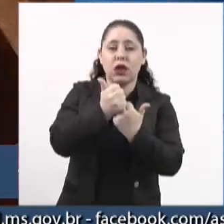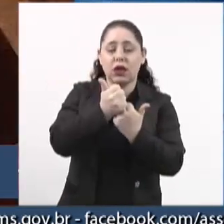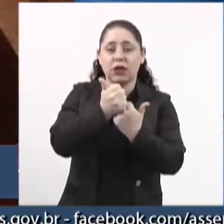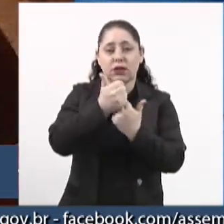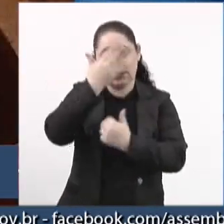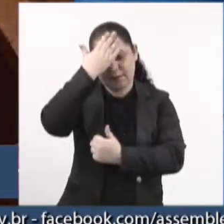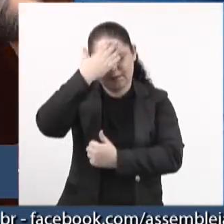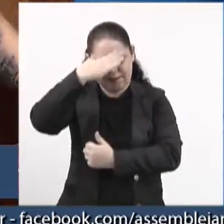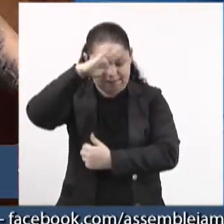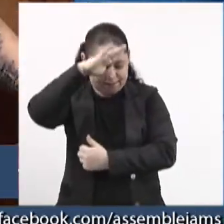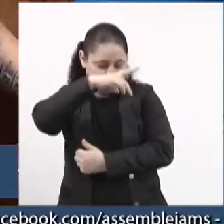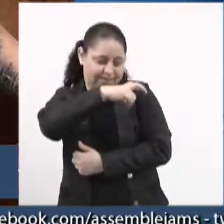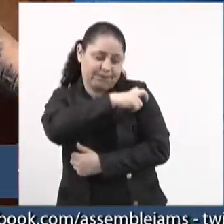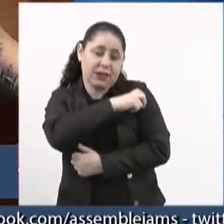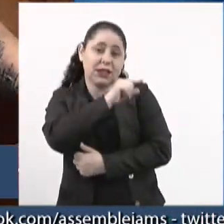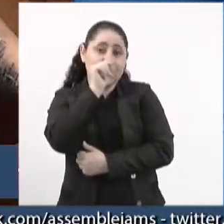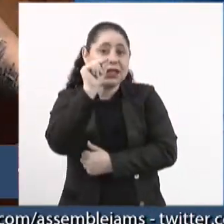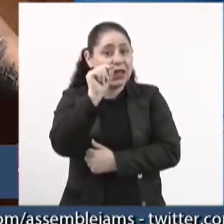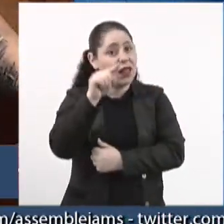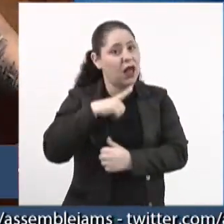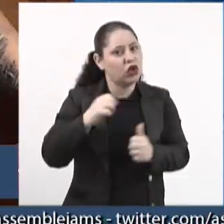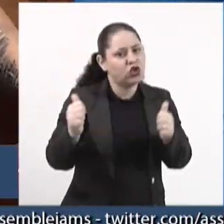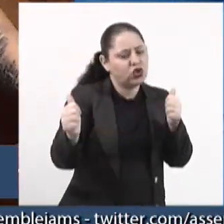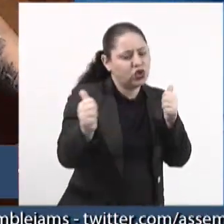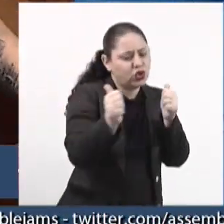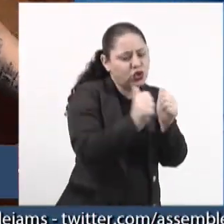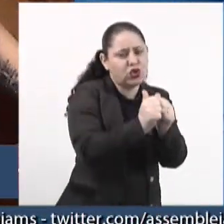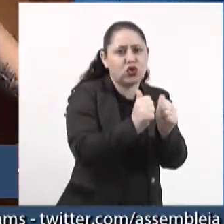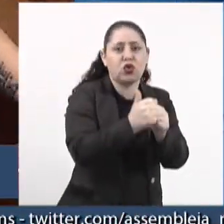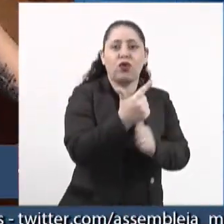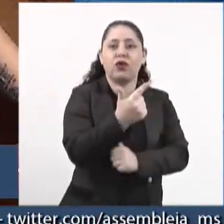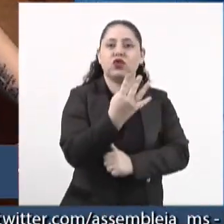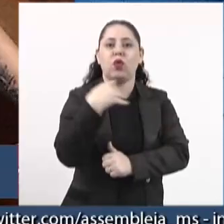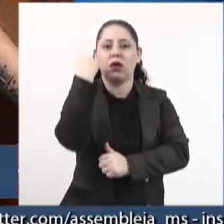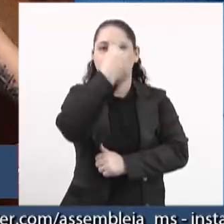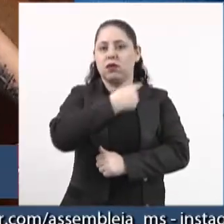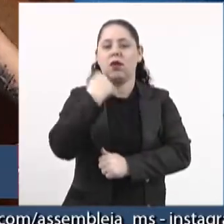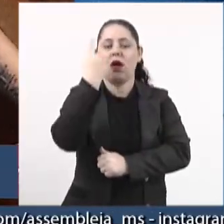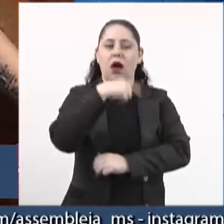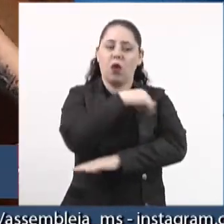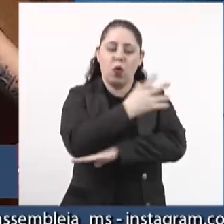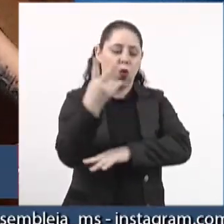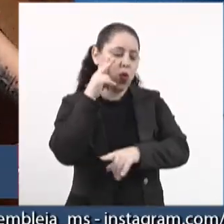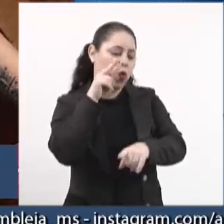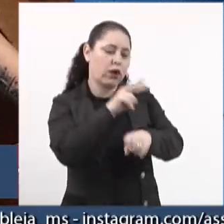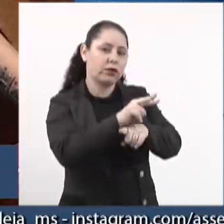técnico, do enfermeiro. Que esse está ao lado 24 horas por dia.